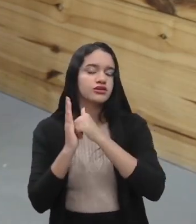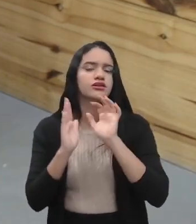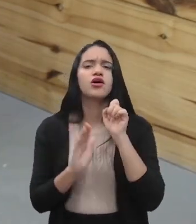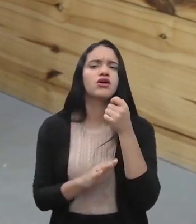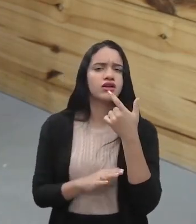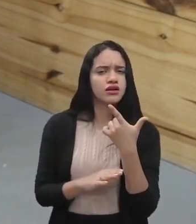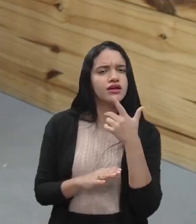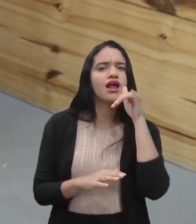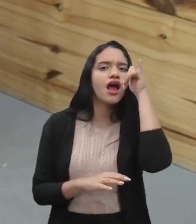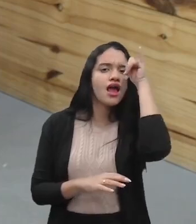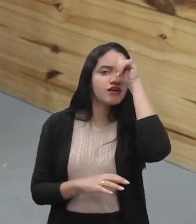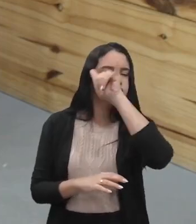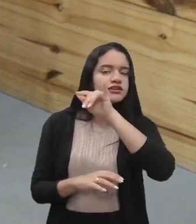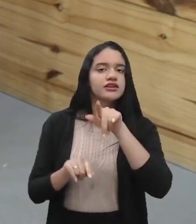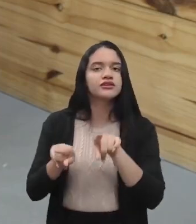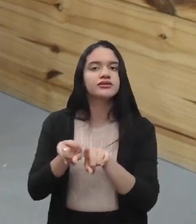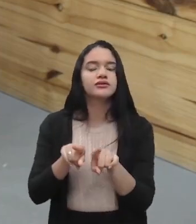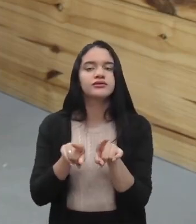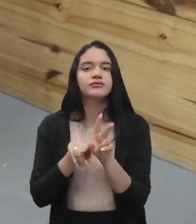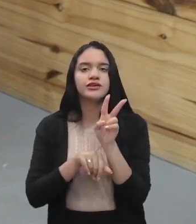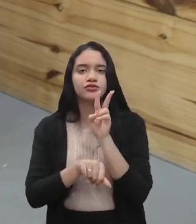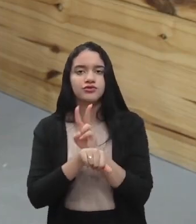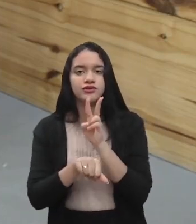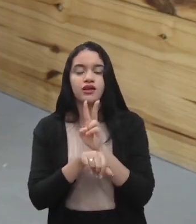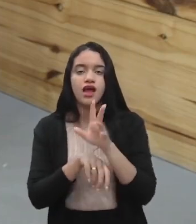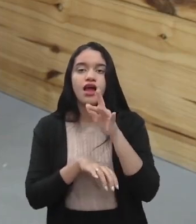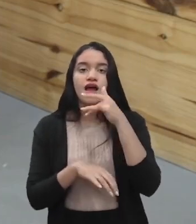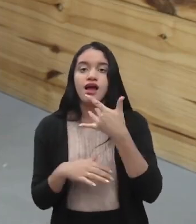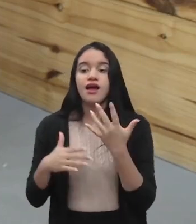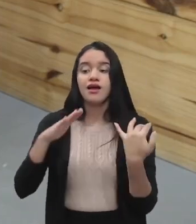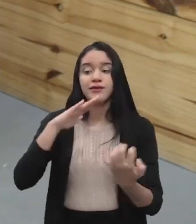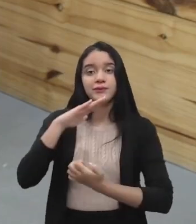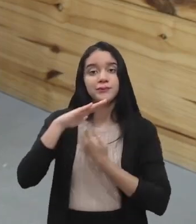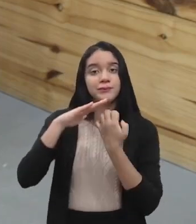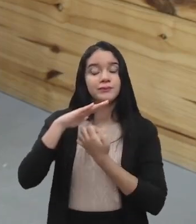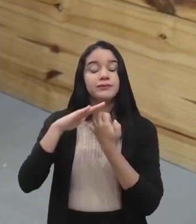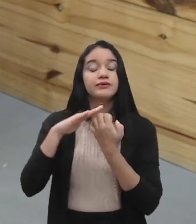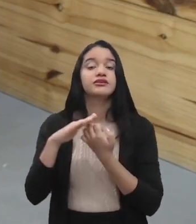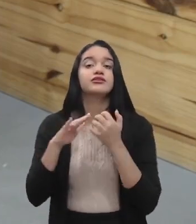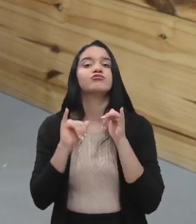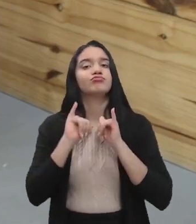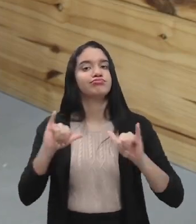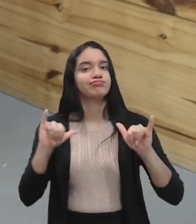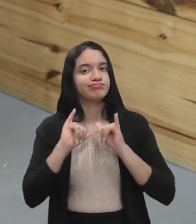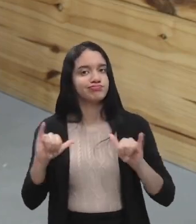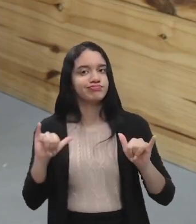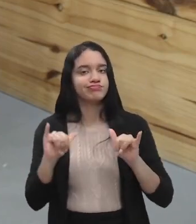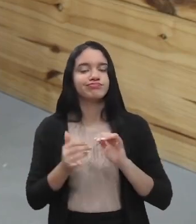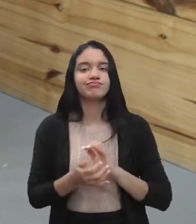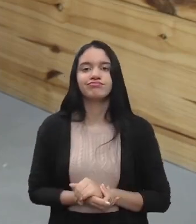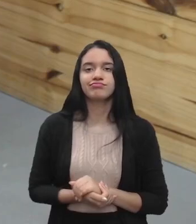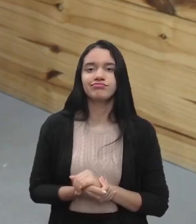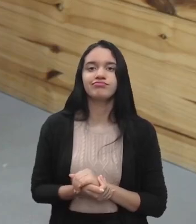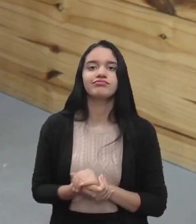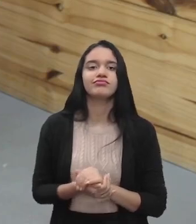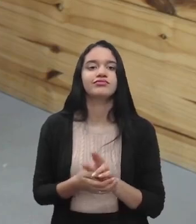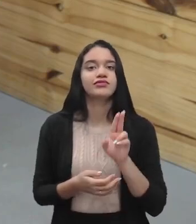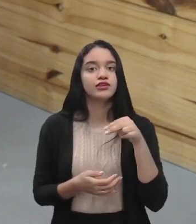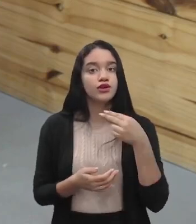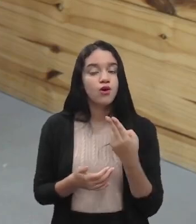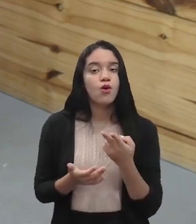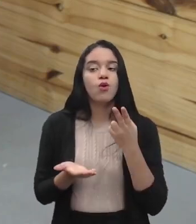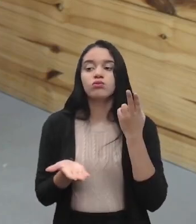também a gente vai evitar que numa fiscalização a empresa seja notificada, autuada ou até mesmo